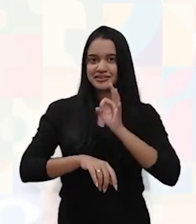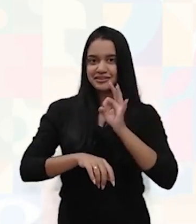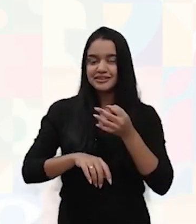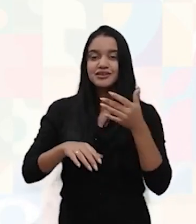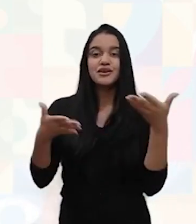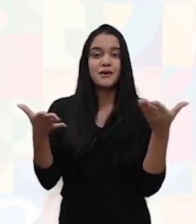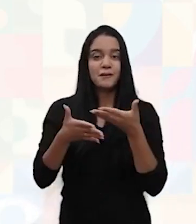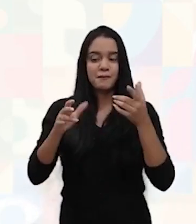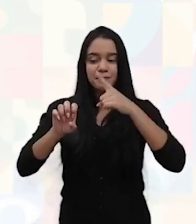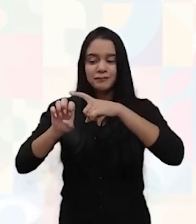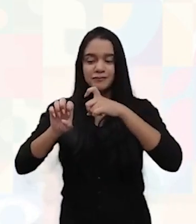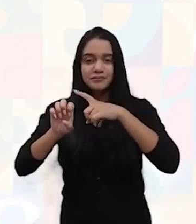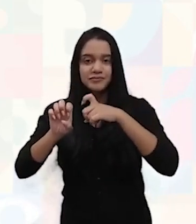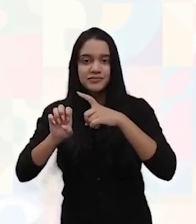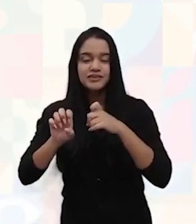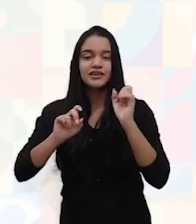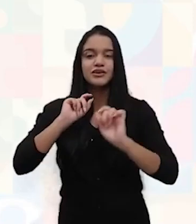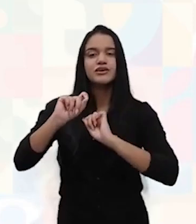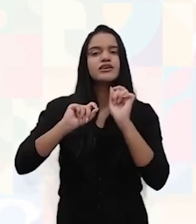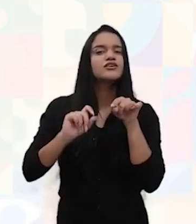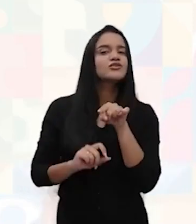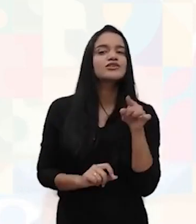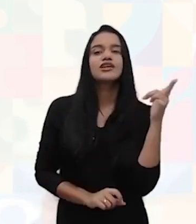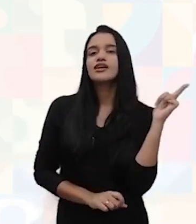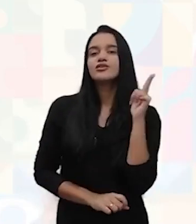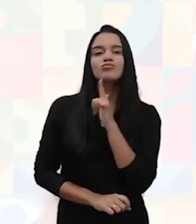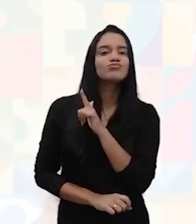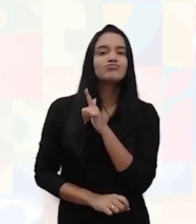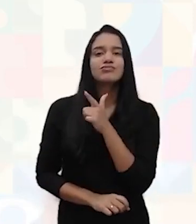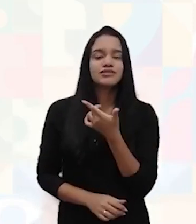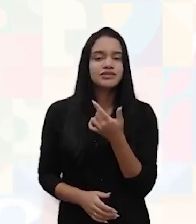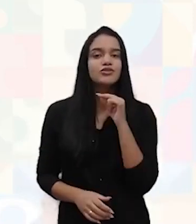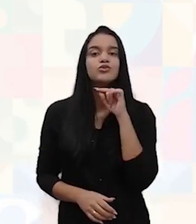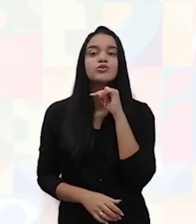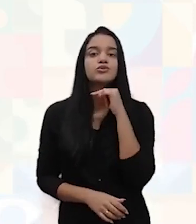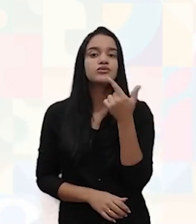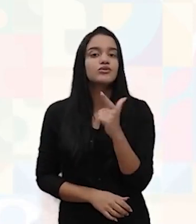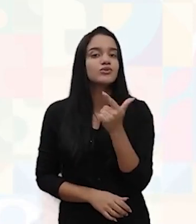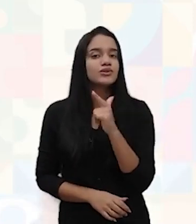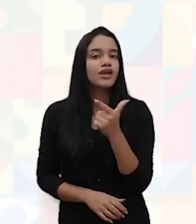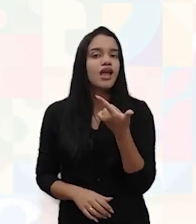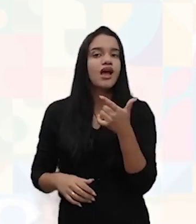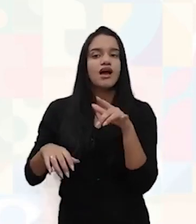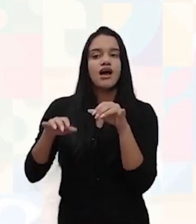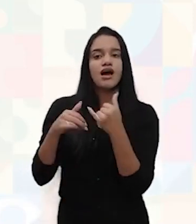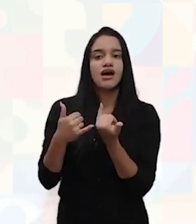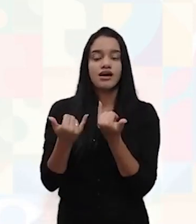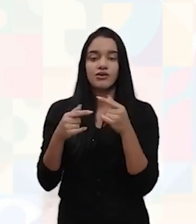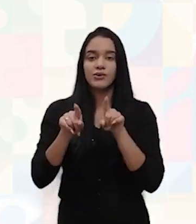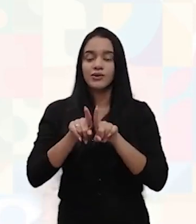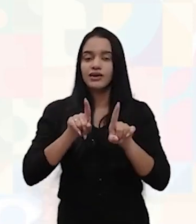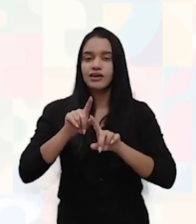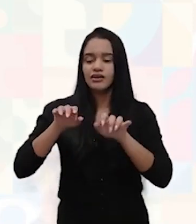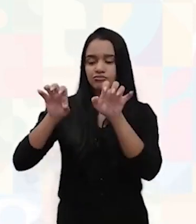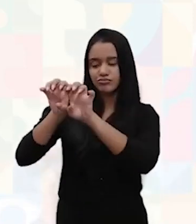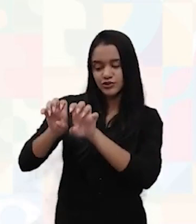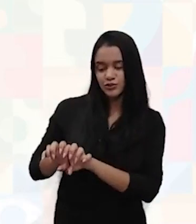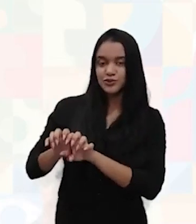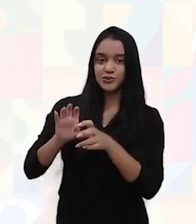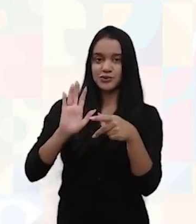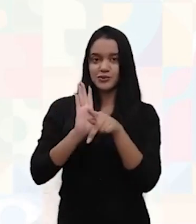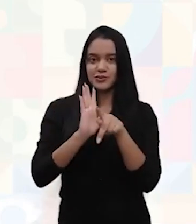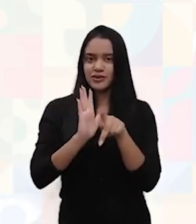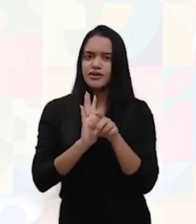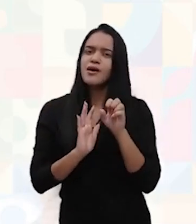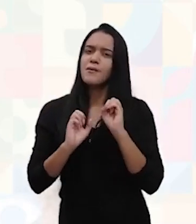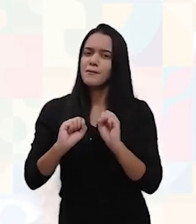empreendedorismo, muitas vezes você não tem a melhor infraestrutura, mas aquela pequena estrutura que você tem,